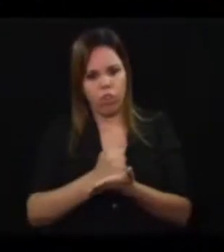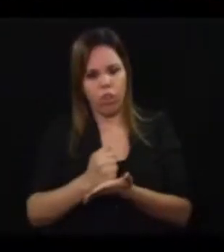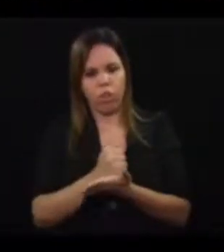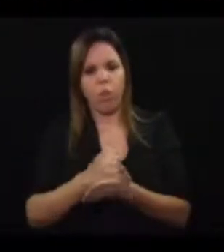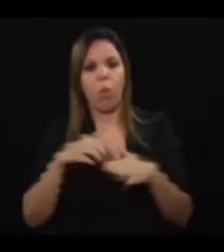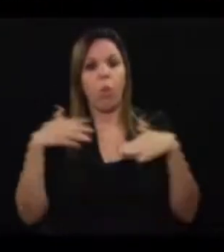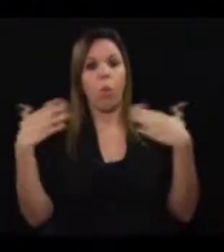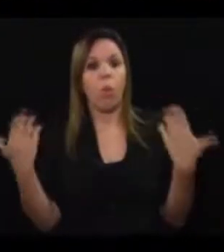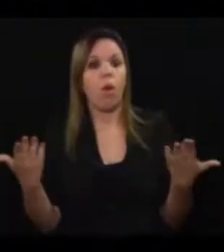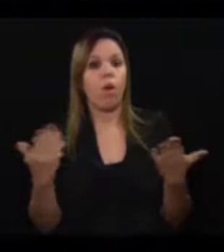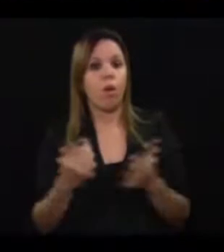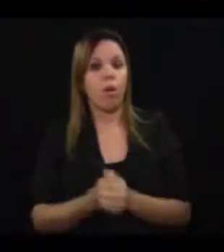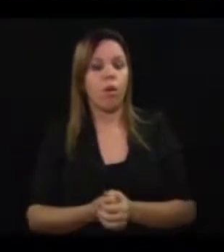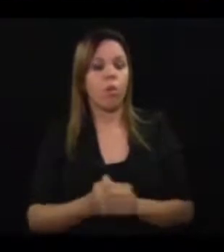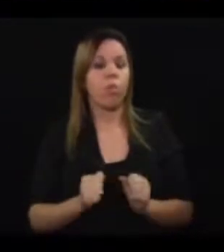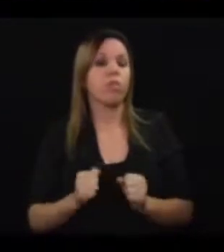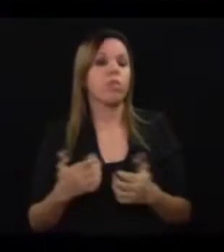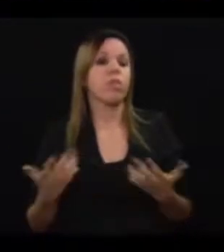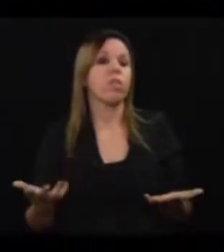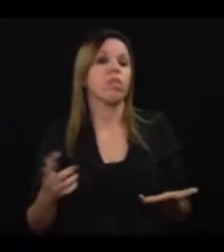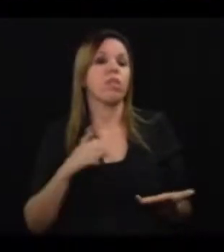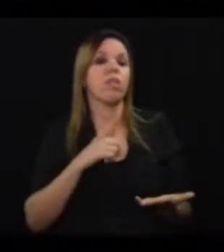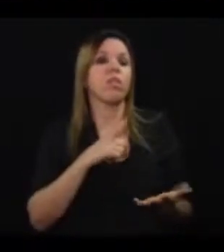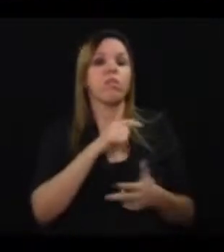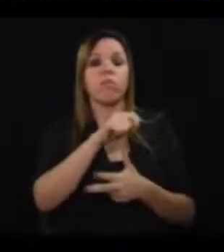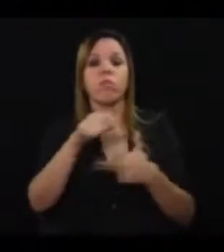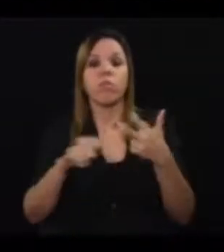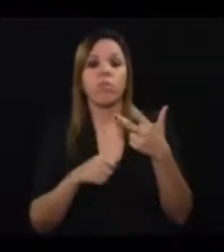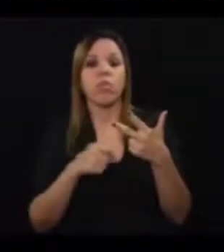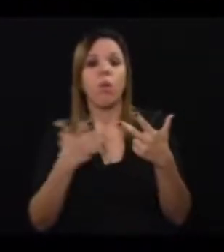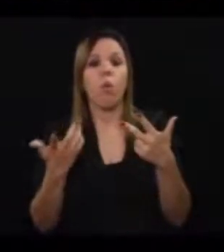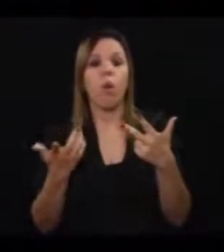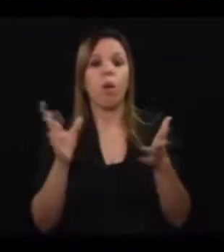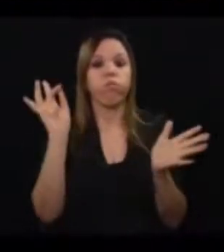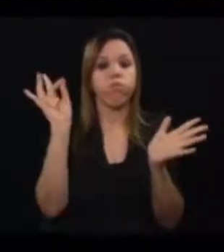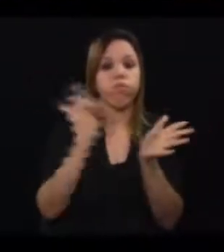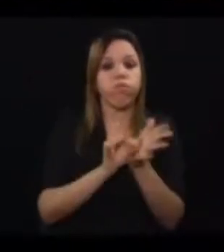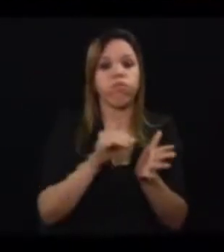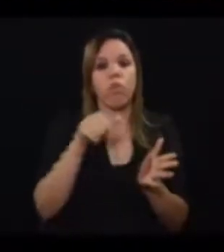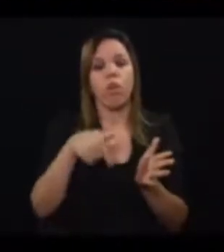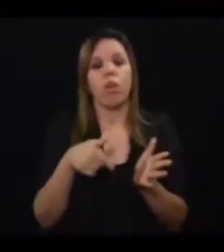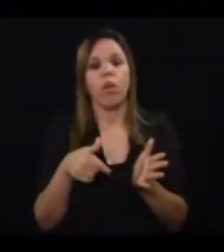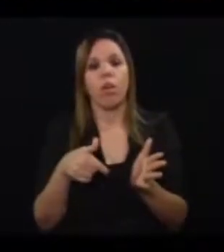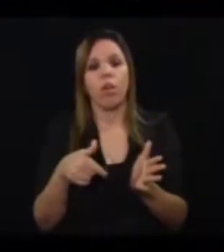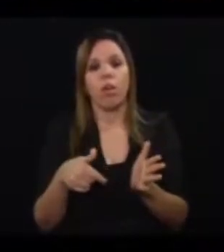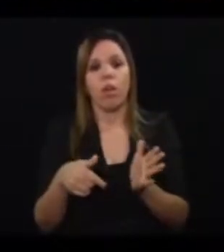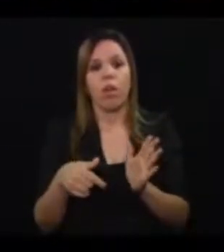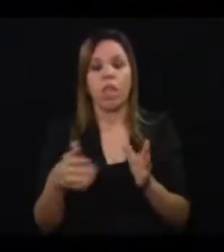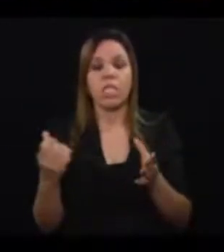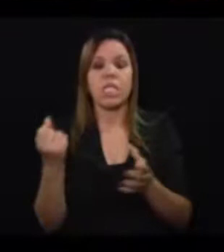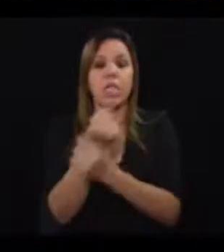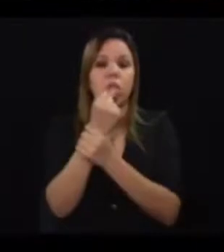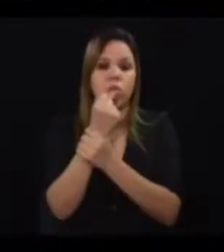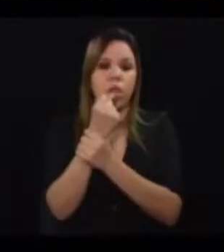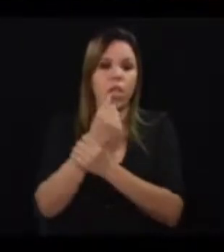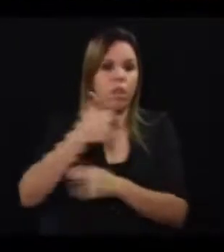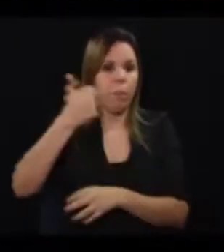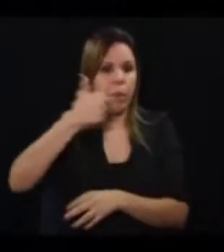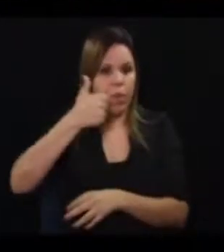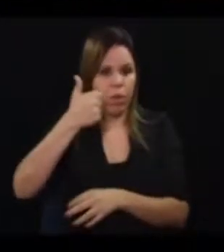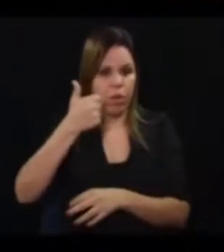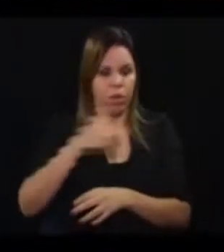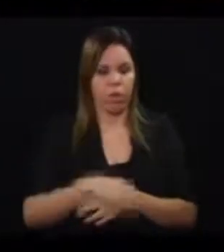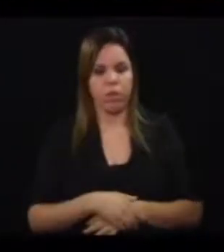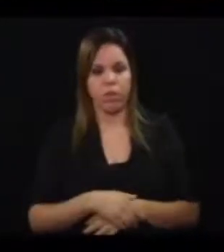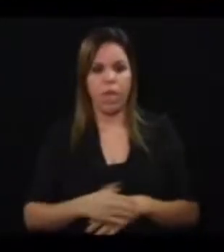poder crie a regulamentação, a população deve estar em primeiro lugar. Eu acho que segurança em primeiro lugar, então eu acho que